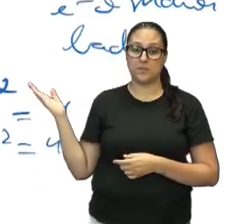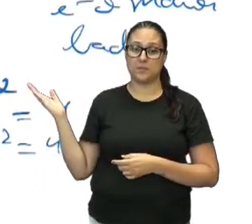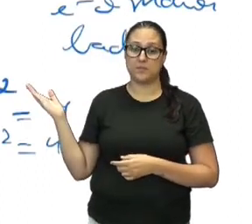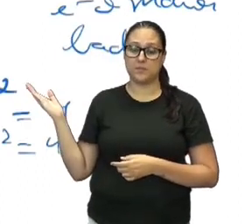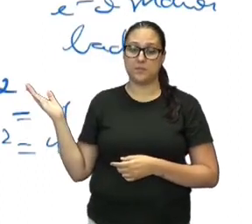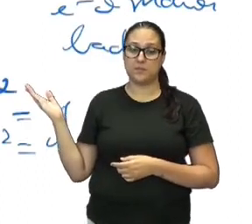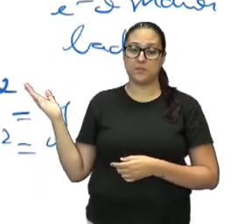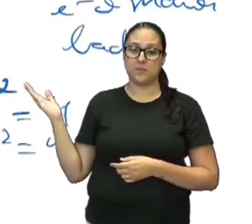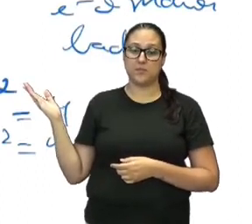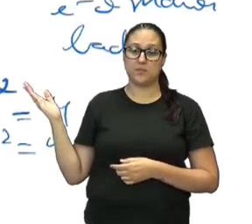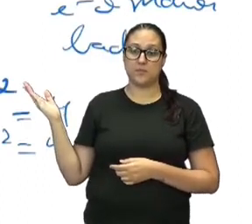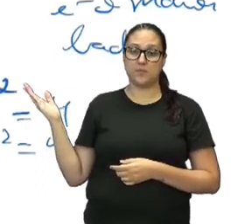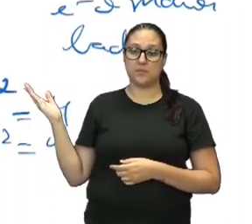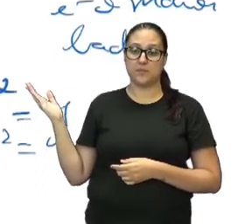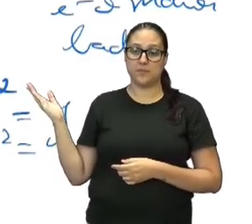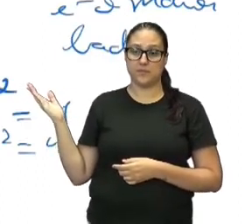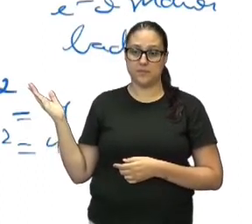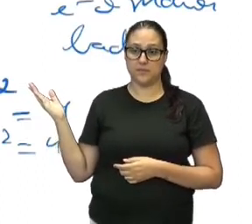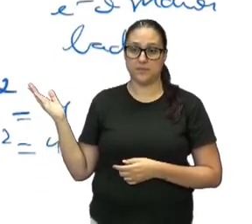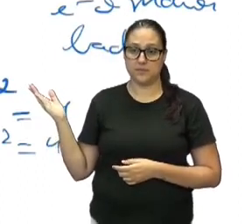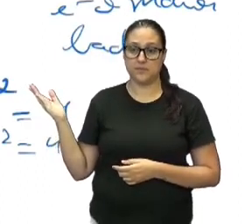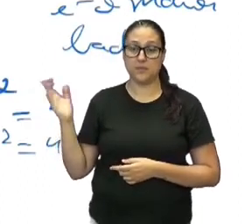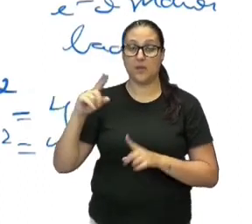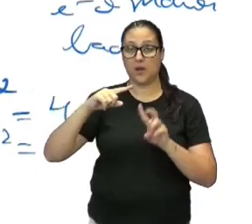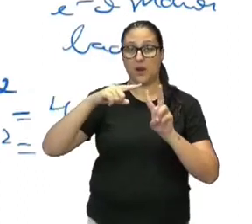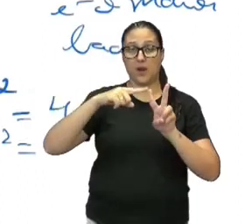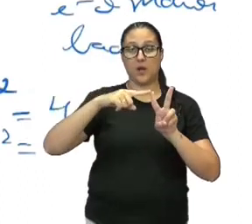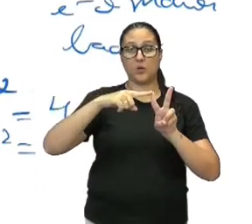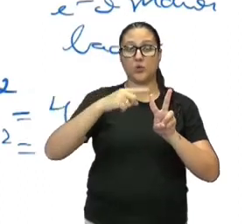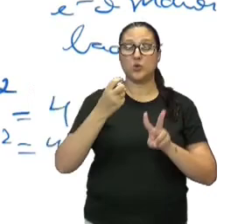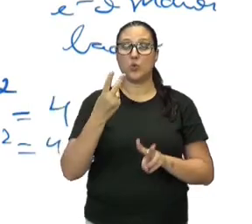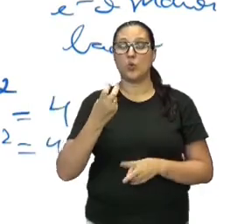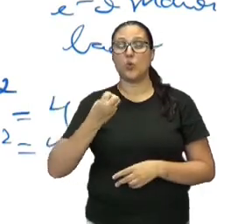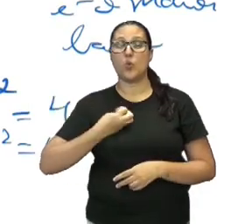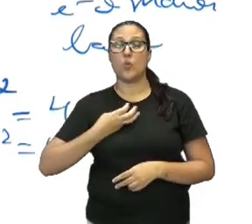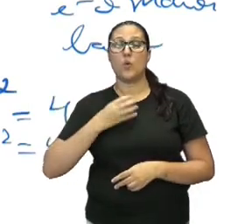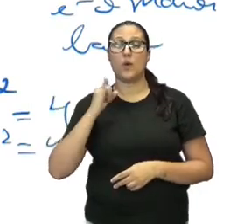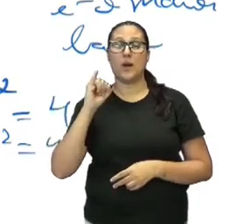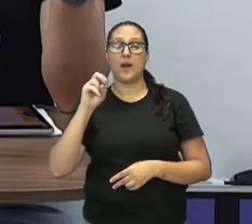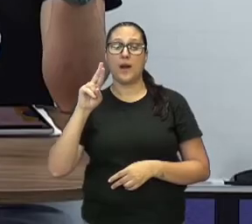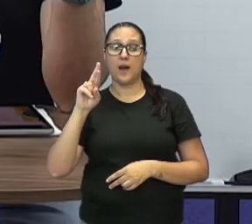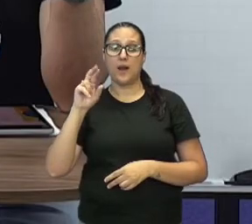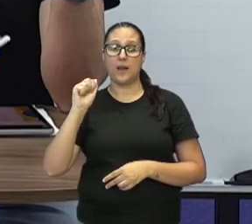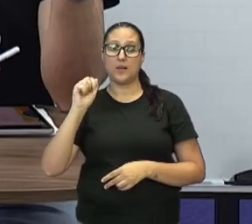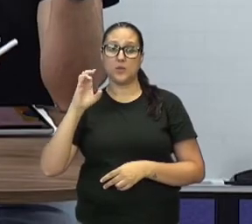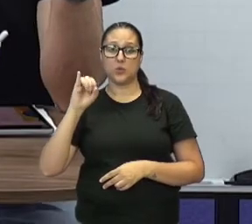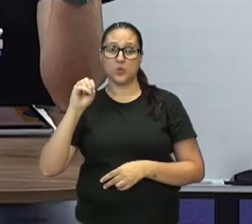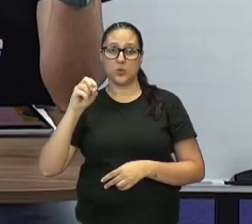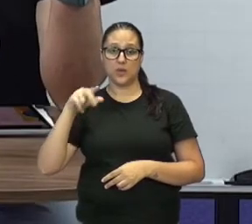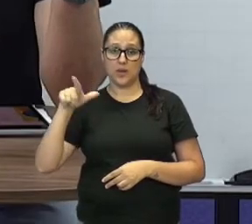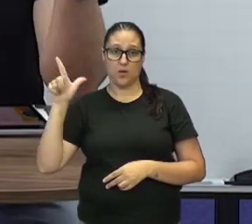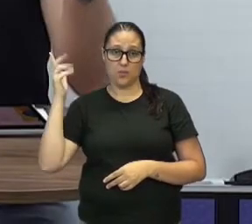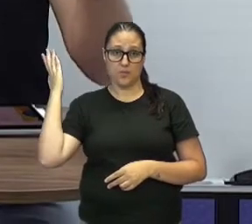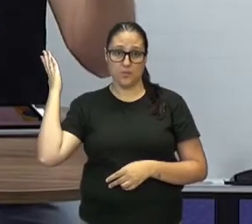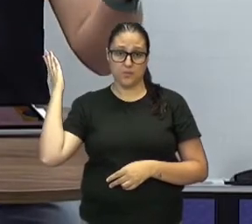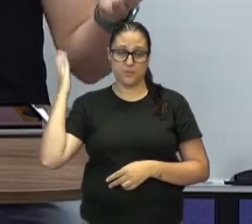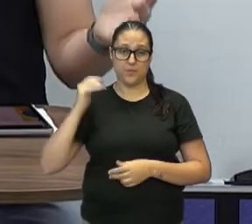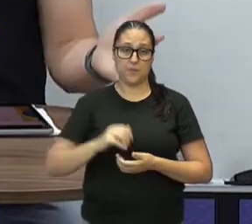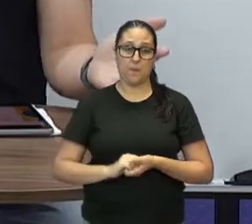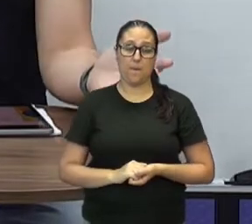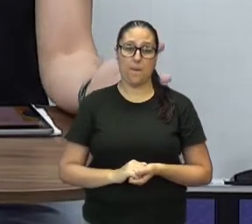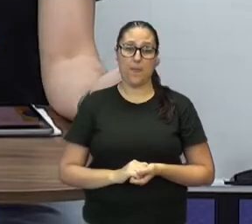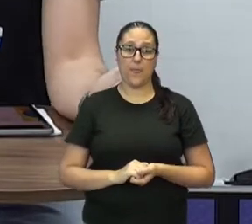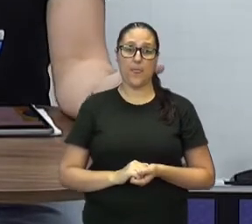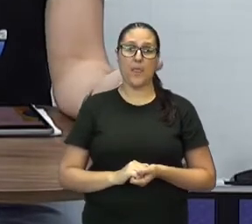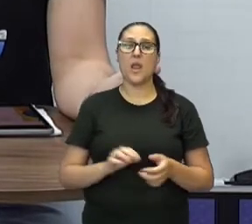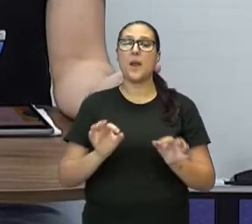surgiu, então, a raiz de 2, né? Que é um número irracional. Certo? Então, tá bom. Logo, a